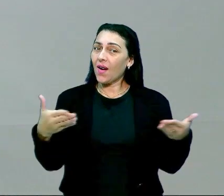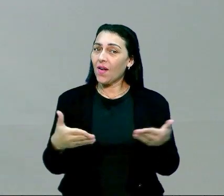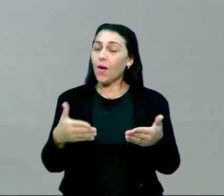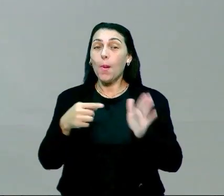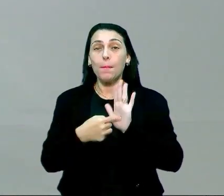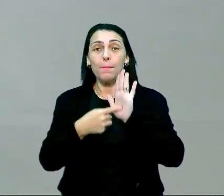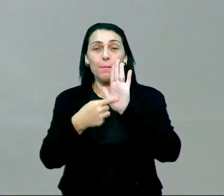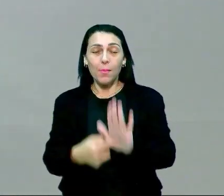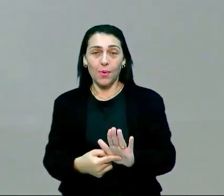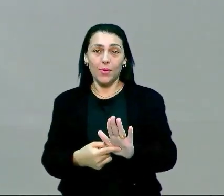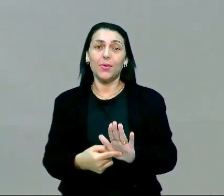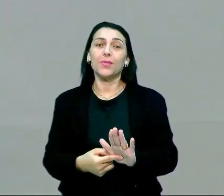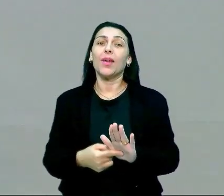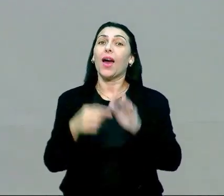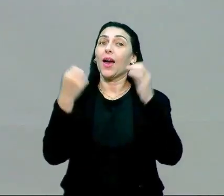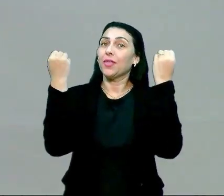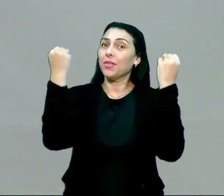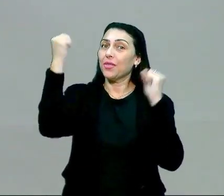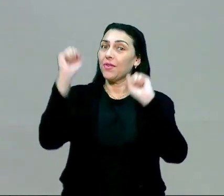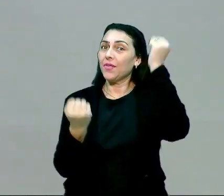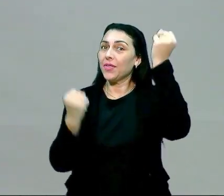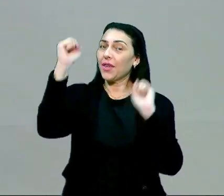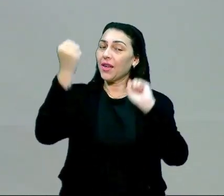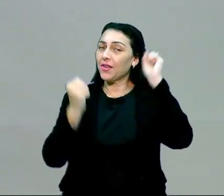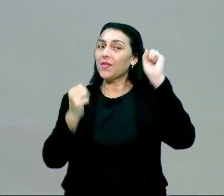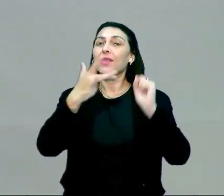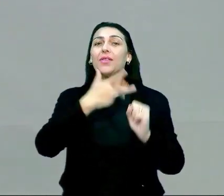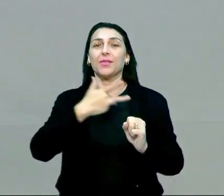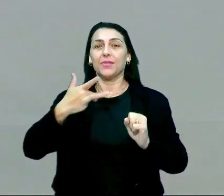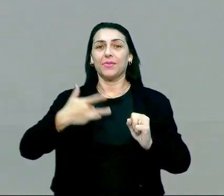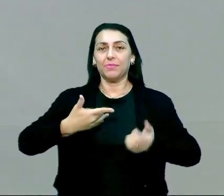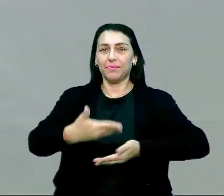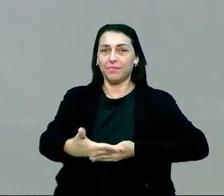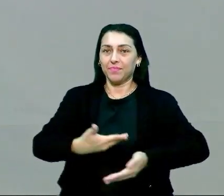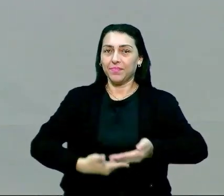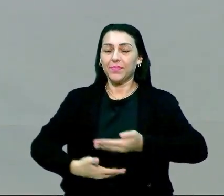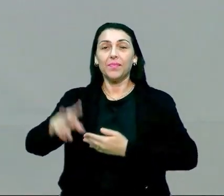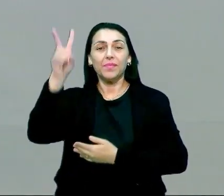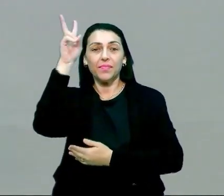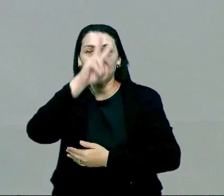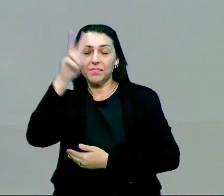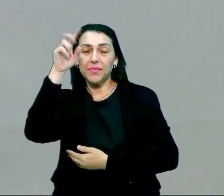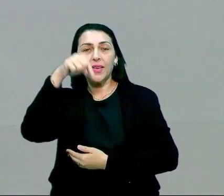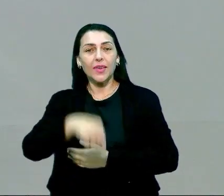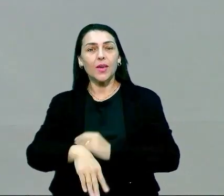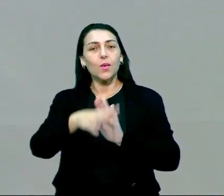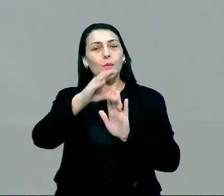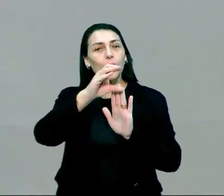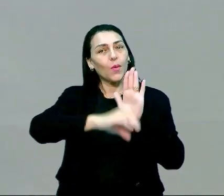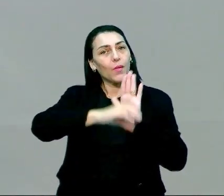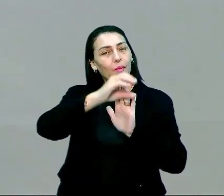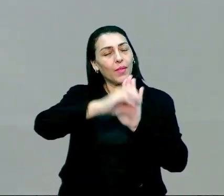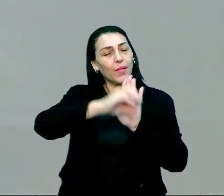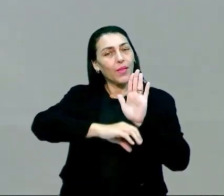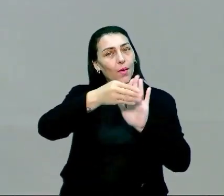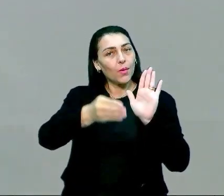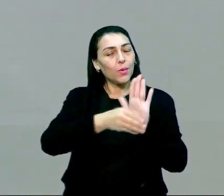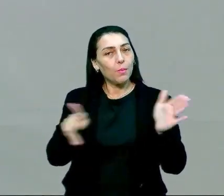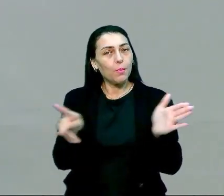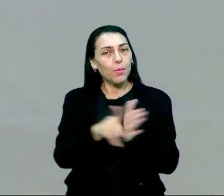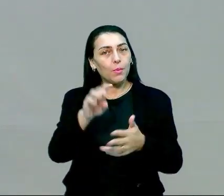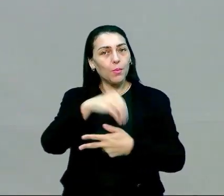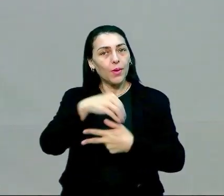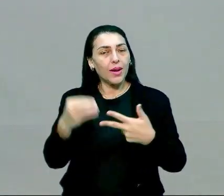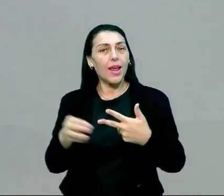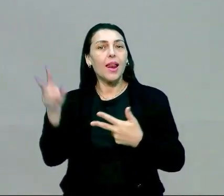abordar o aspecto da atividade física correlacionada com a saúde. Lembrando, aqui o conteúdo está direcionado para o Enem,